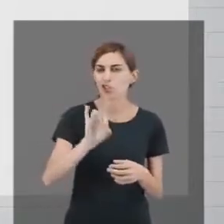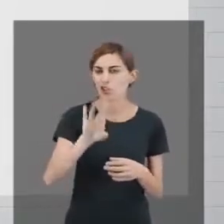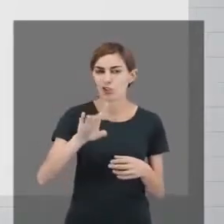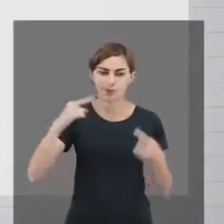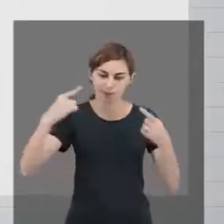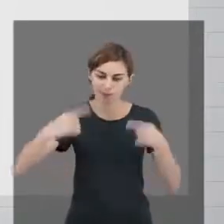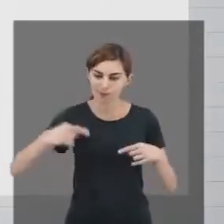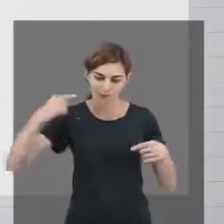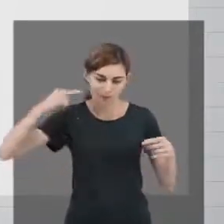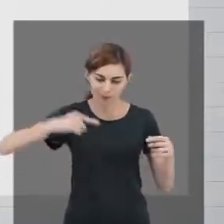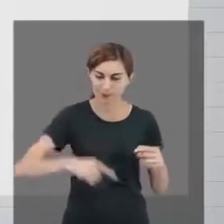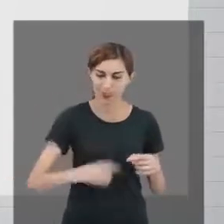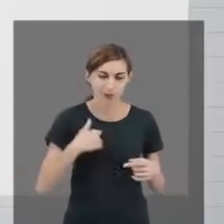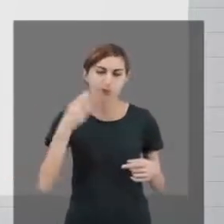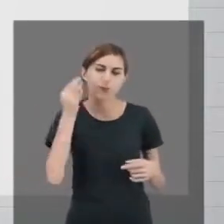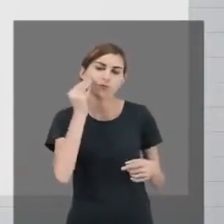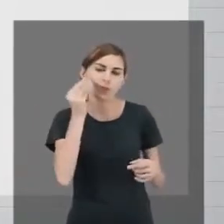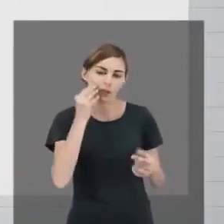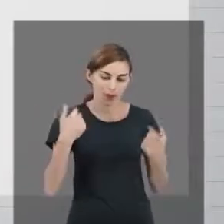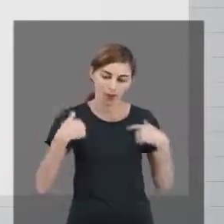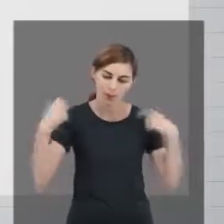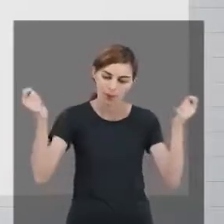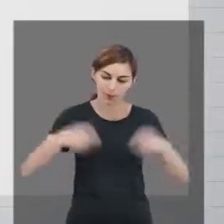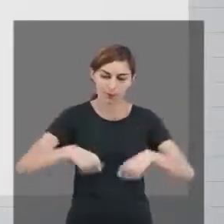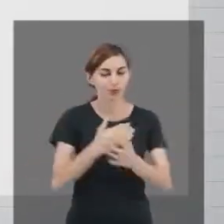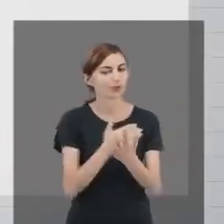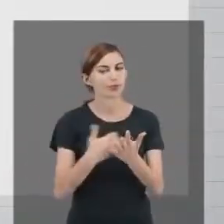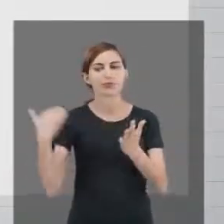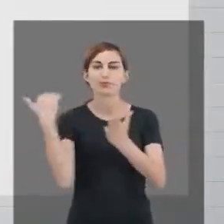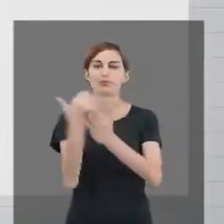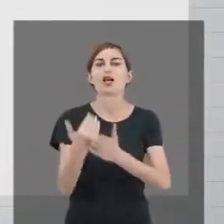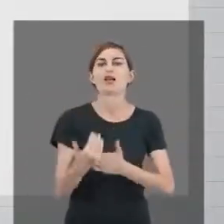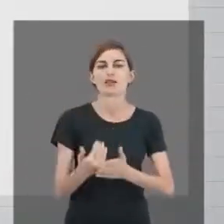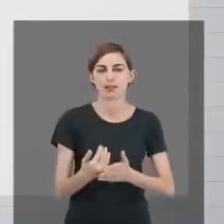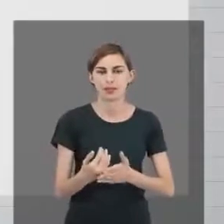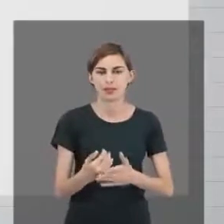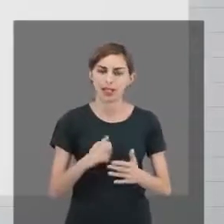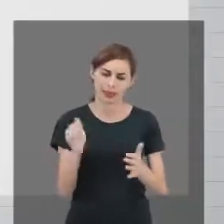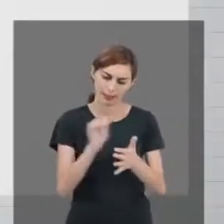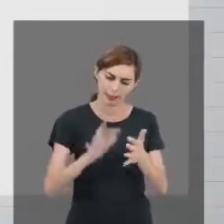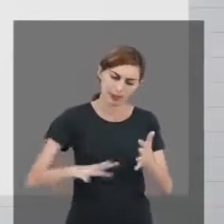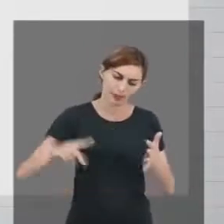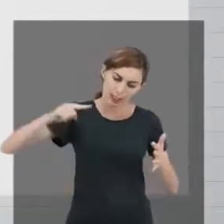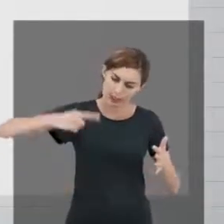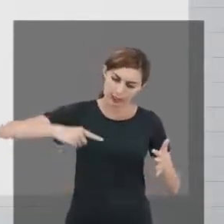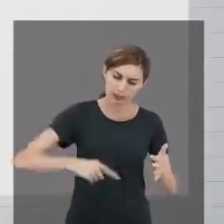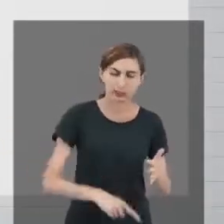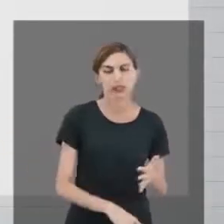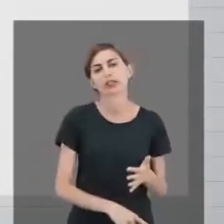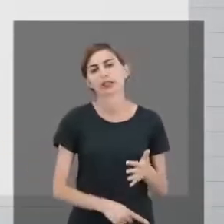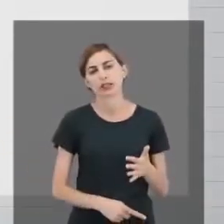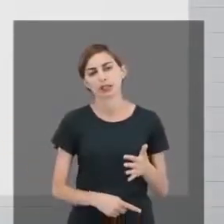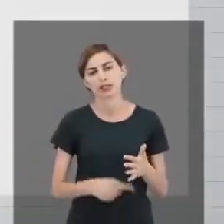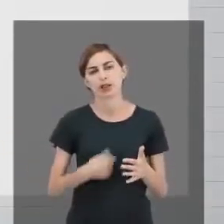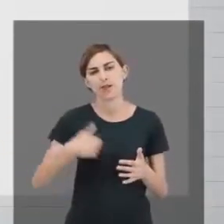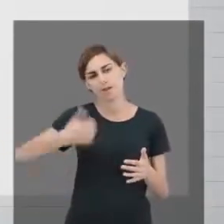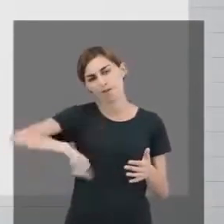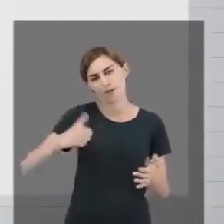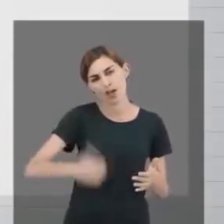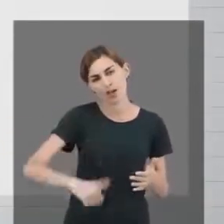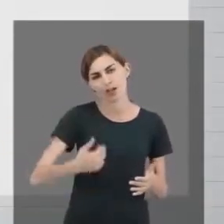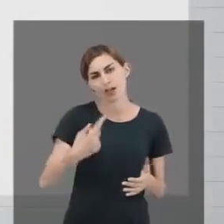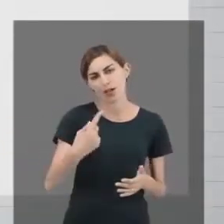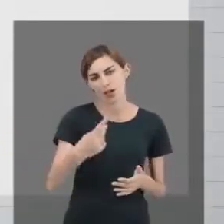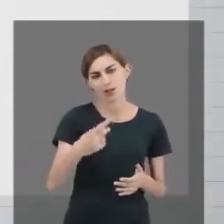desafio, aquele que você vai dizer, agora eu vou provar que eu posso mais, certo? Então é uma atividade mais aprofundada, certo? Que vai avaliar